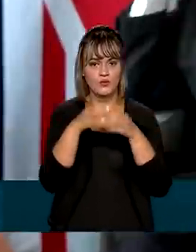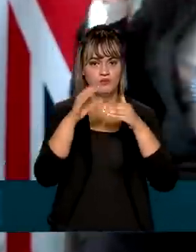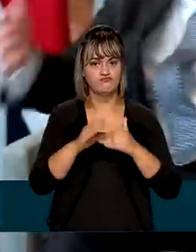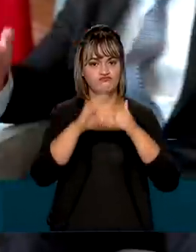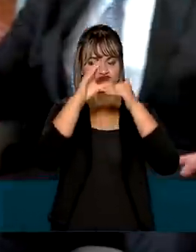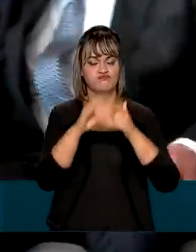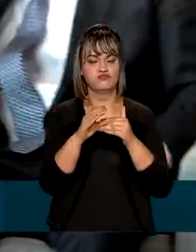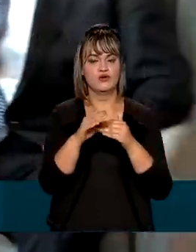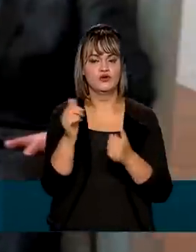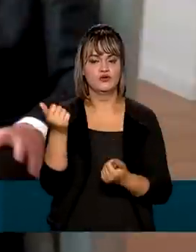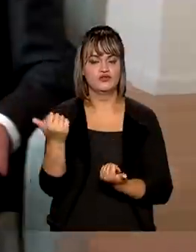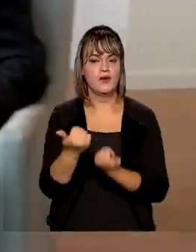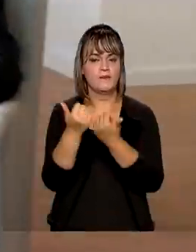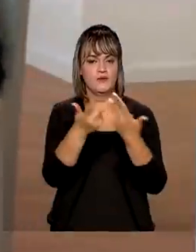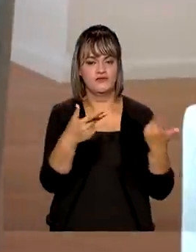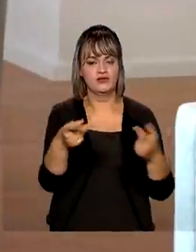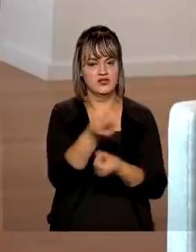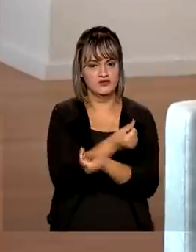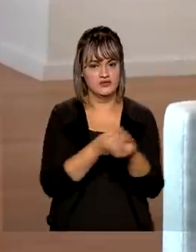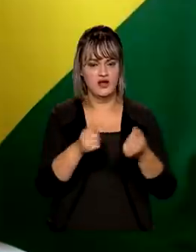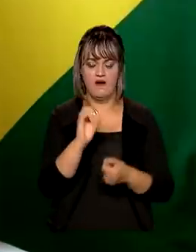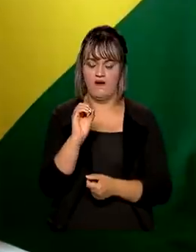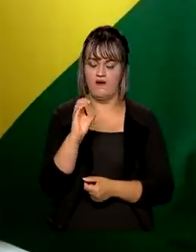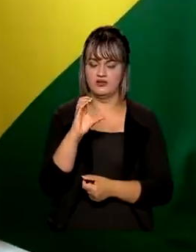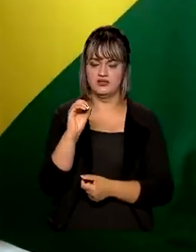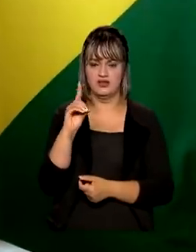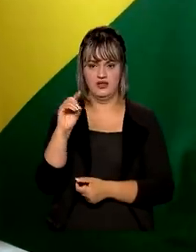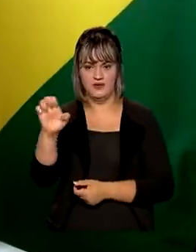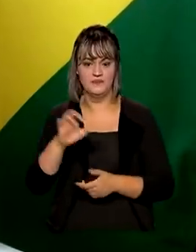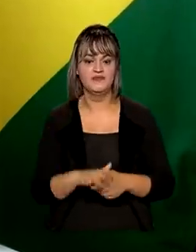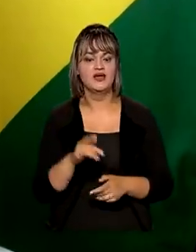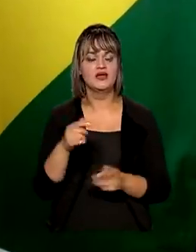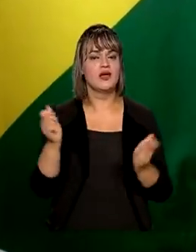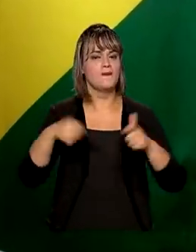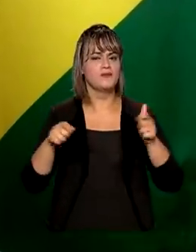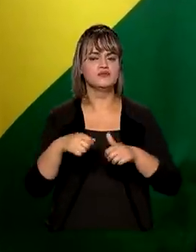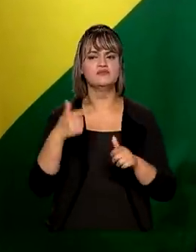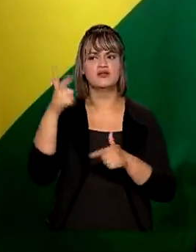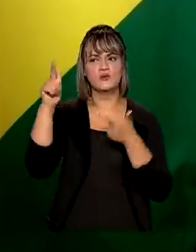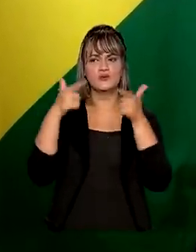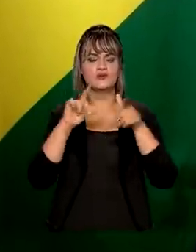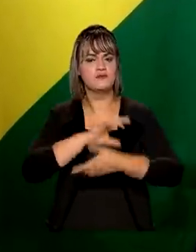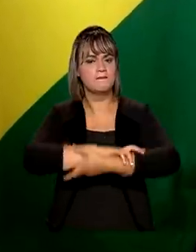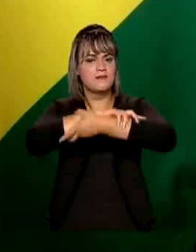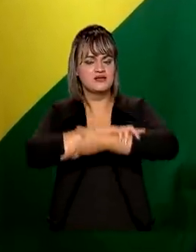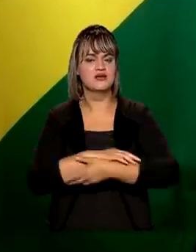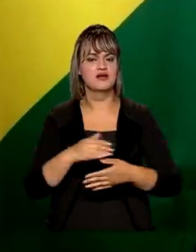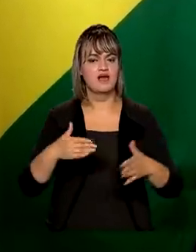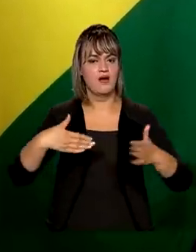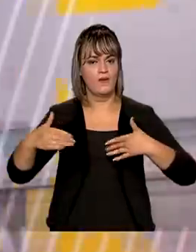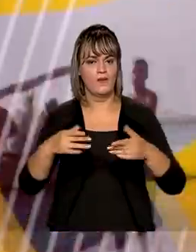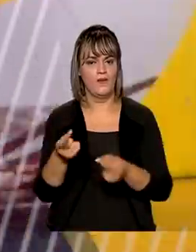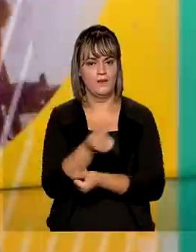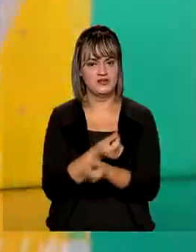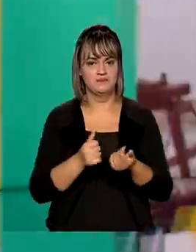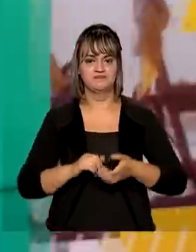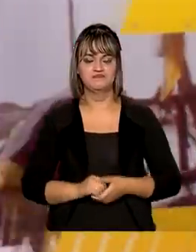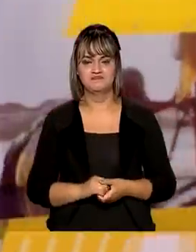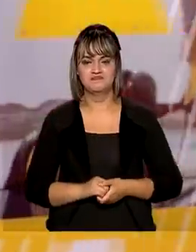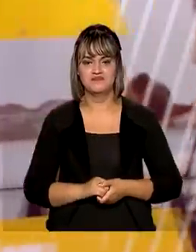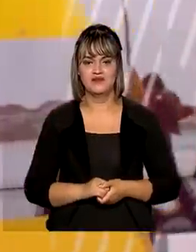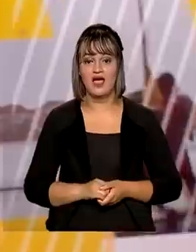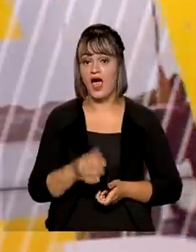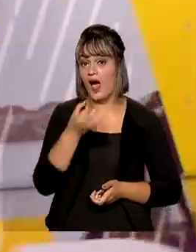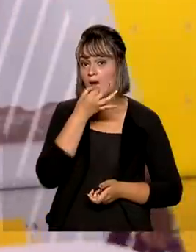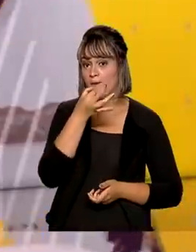Cooperação e Desenvolvimento Econômico, OCDE, e as possibilidades de parcerias comerciais. E